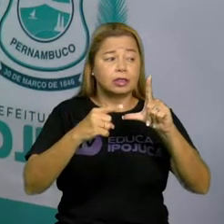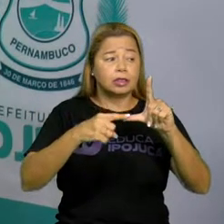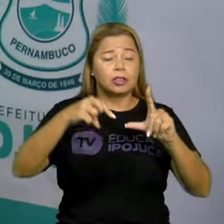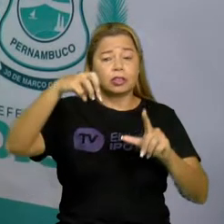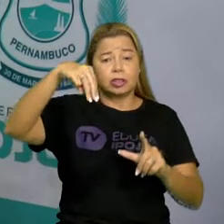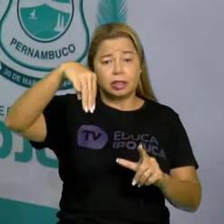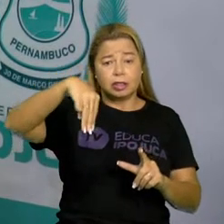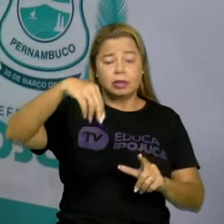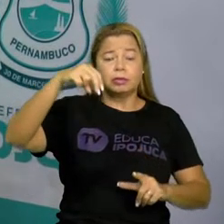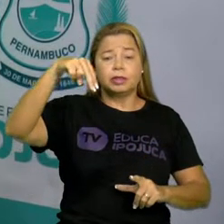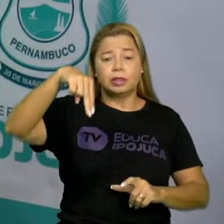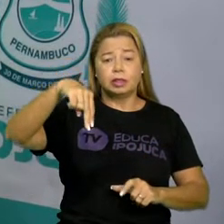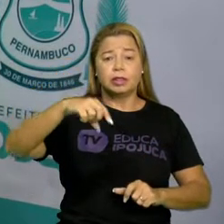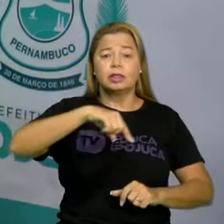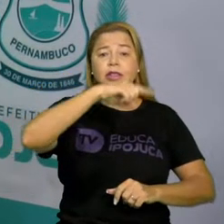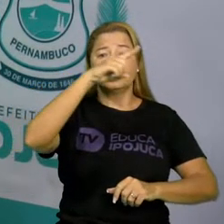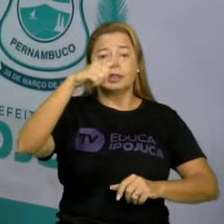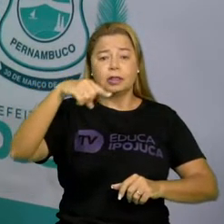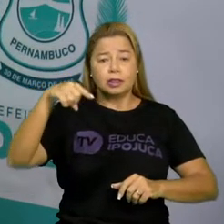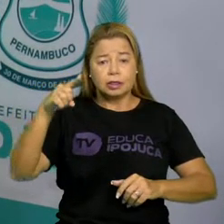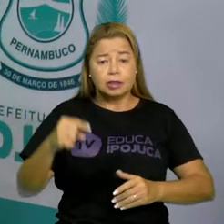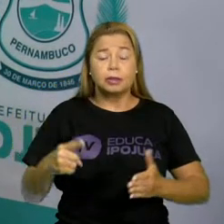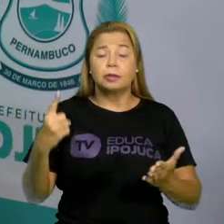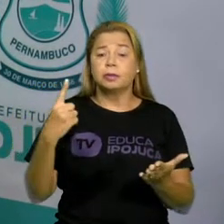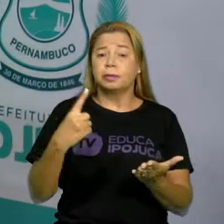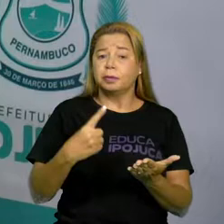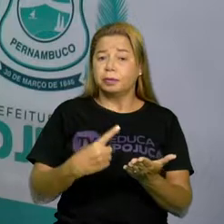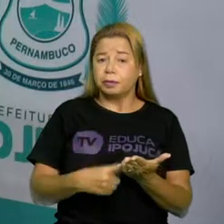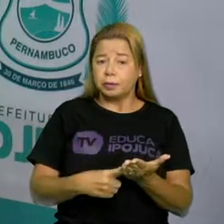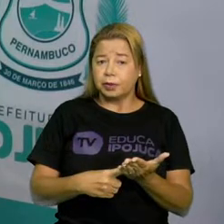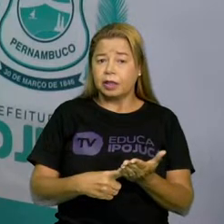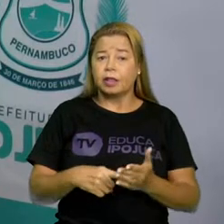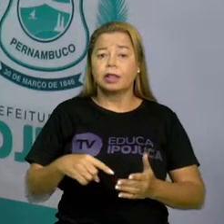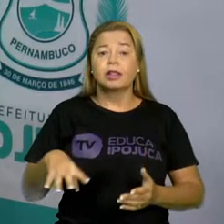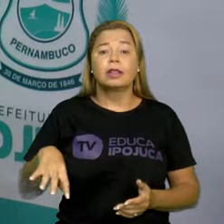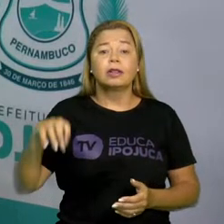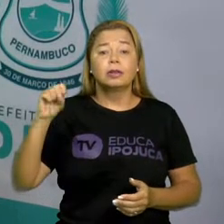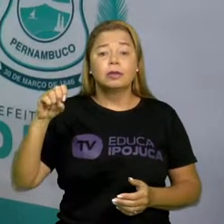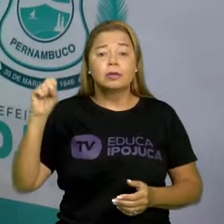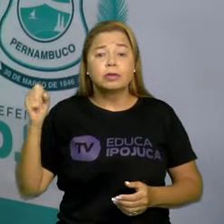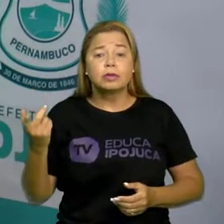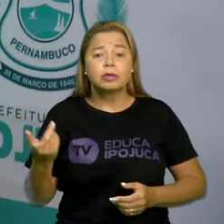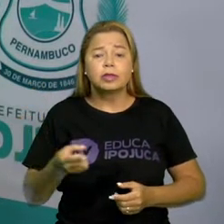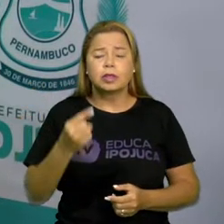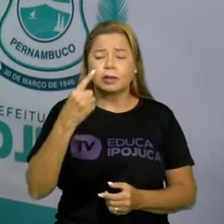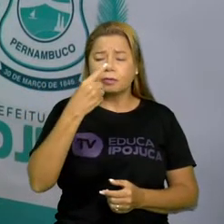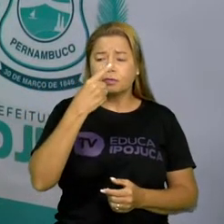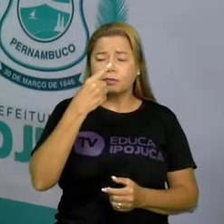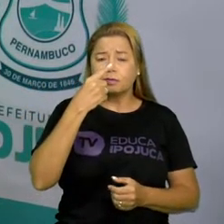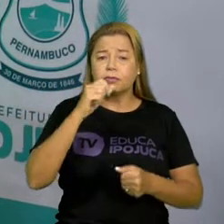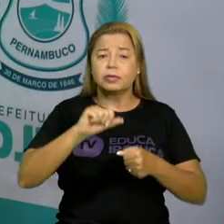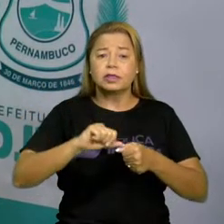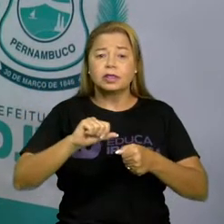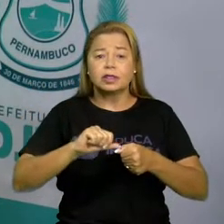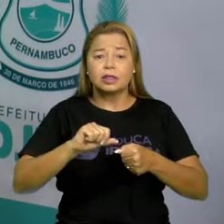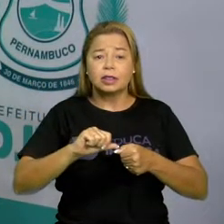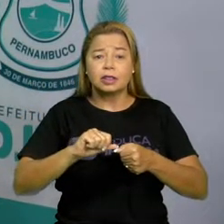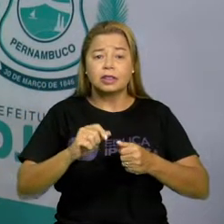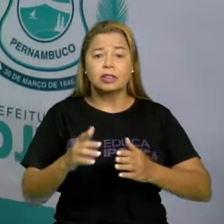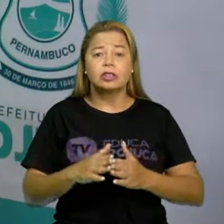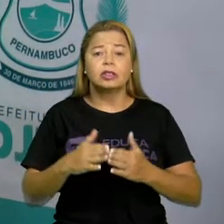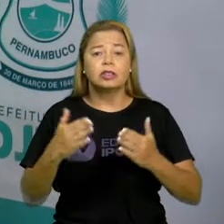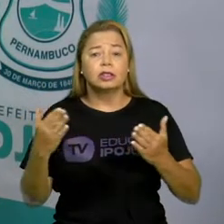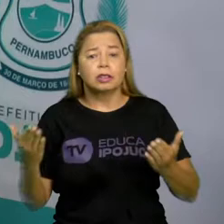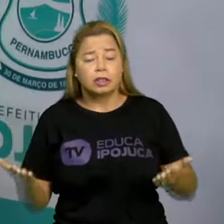nasal das palavras, que é o som produzido pelo nariz. O som nasal pode ser